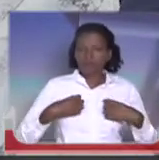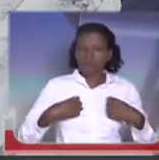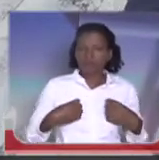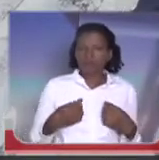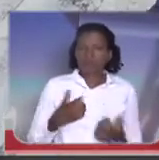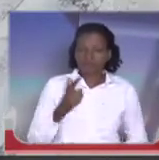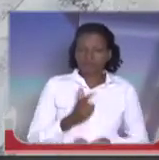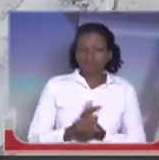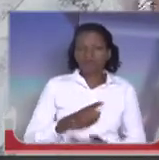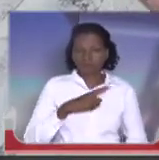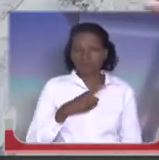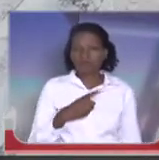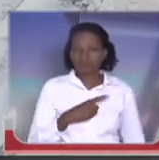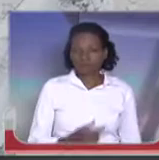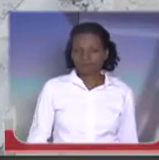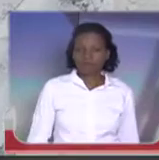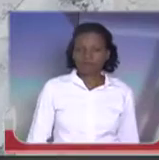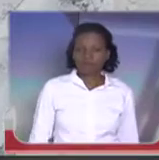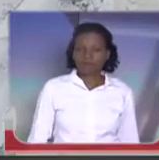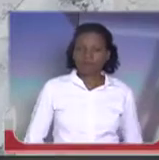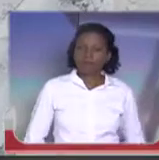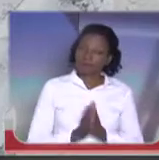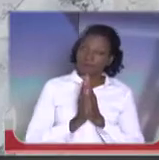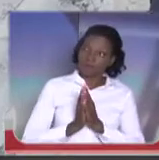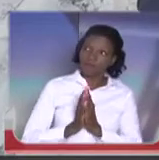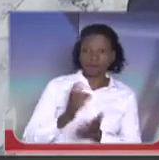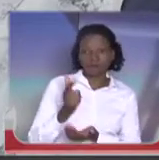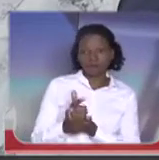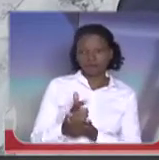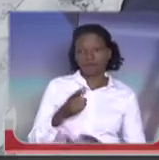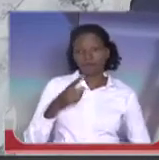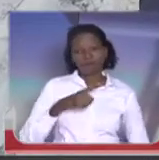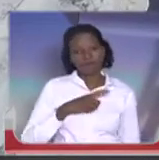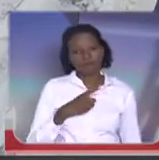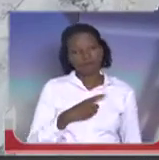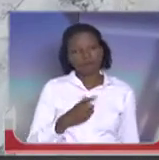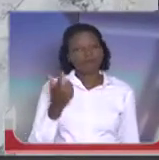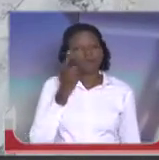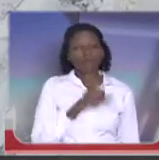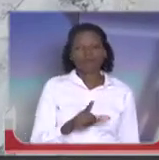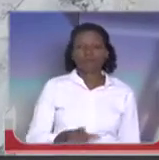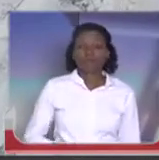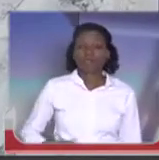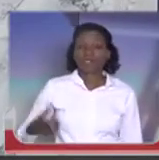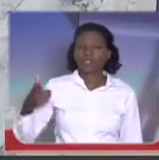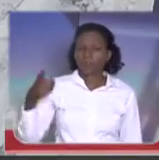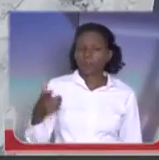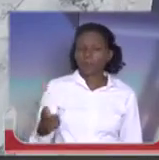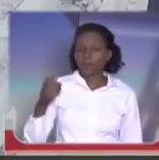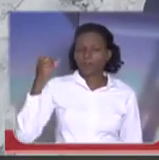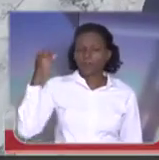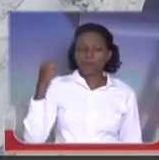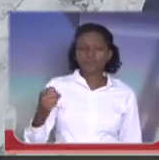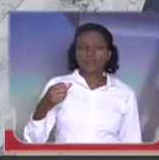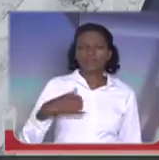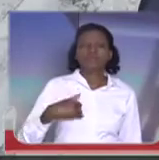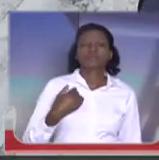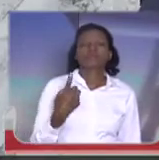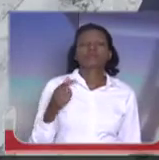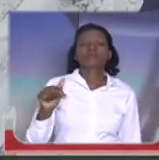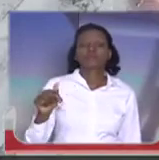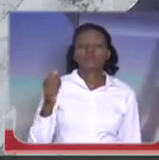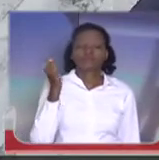ele estava amado. E, graças ao fato de estar armado, ele conseguiu reagir ao roubo e matou esse safado de 17 anos.